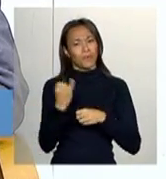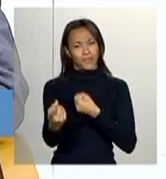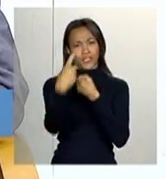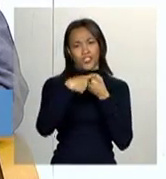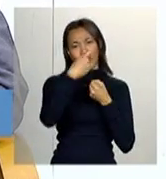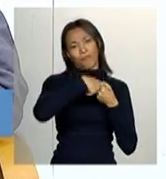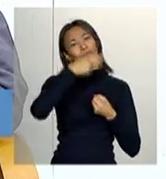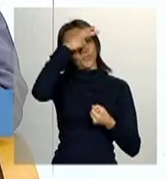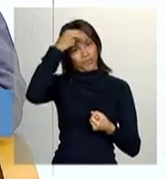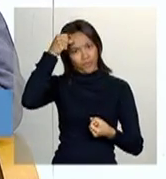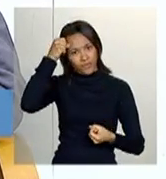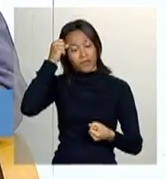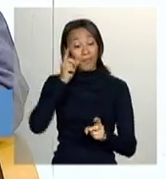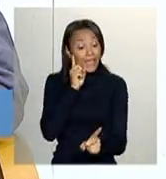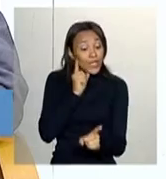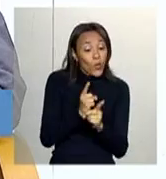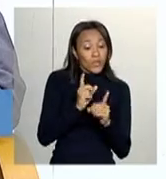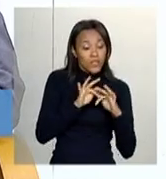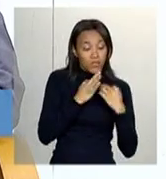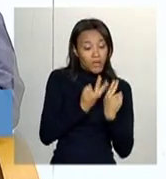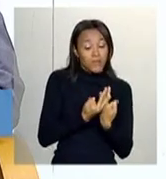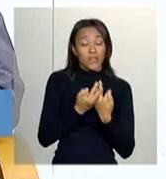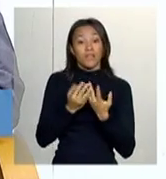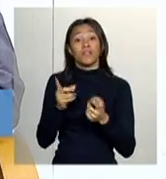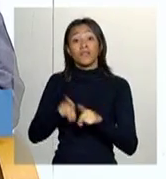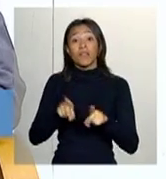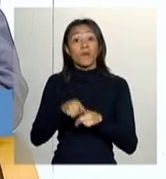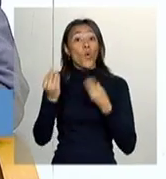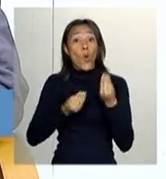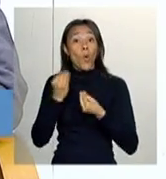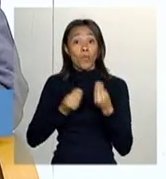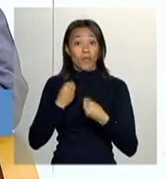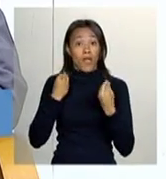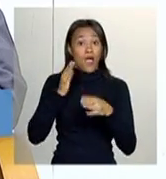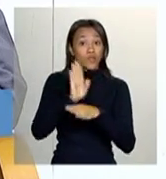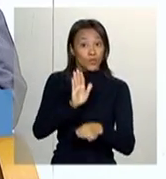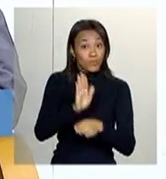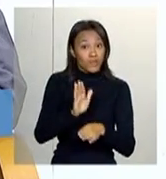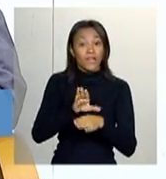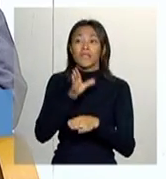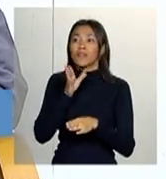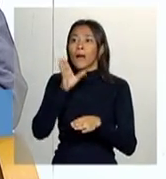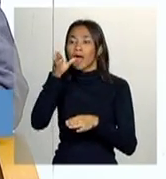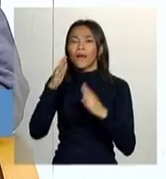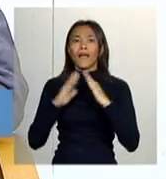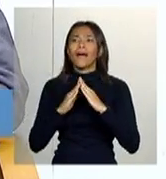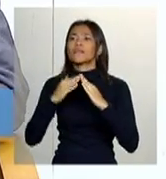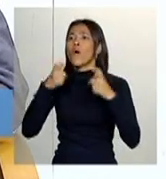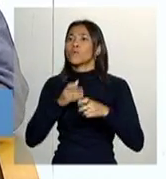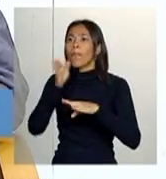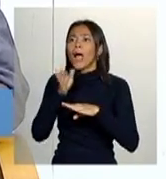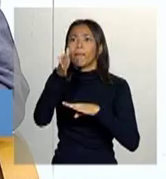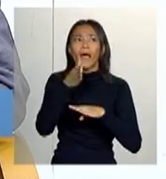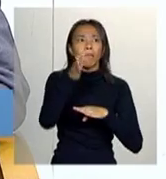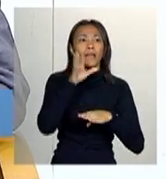fala da identificação dessas populações e das ações de busca ativa. Porque, na verdade, você pode ter outros programas ou então até